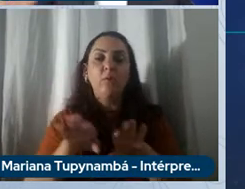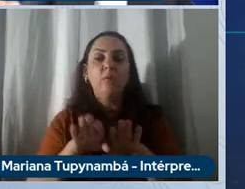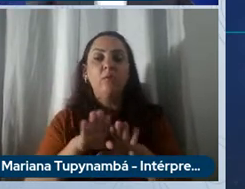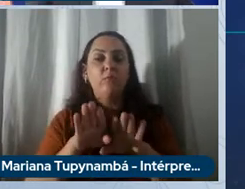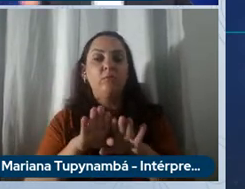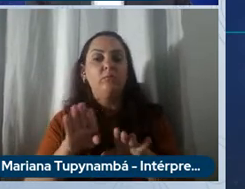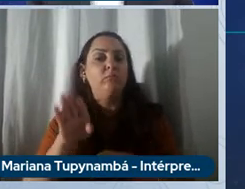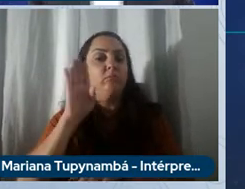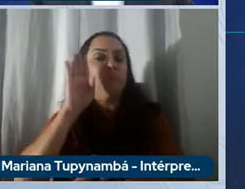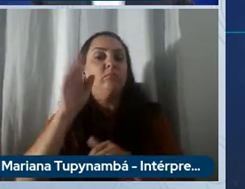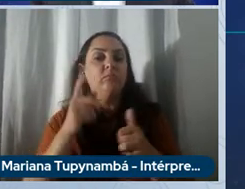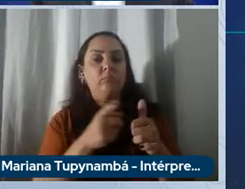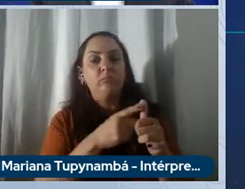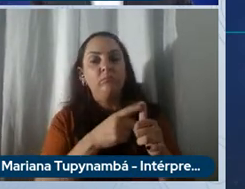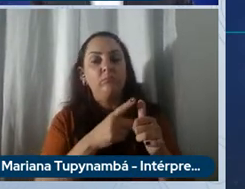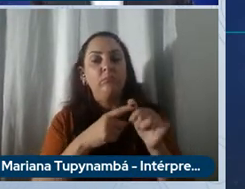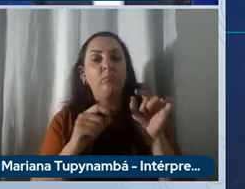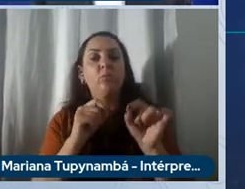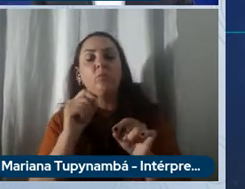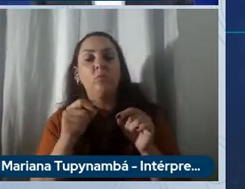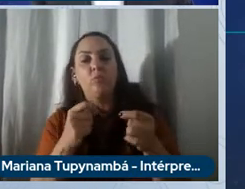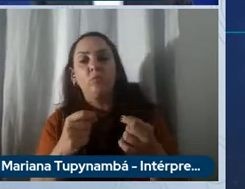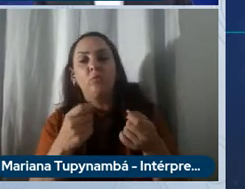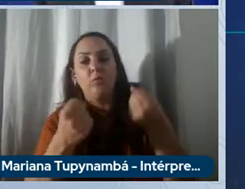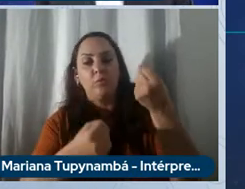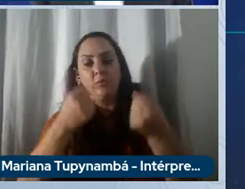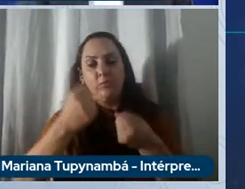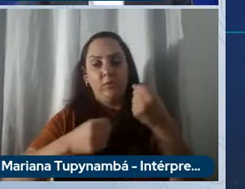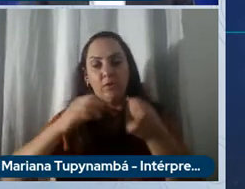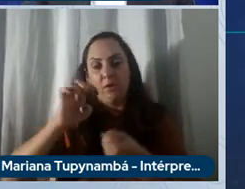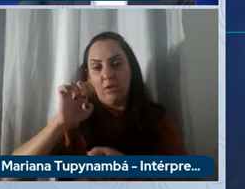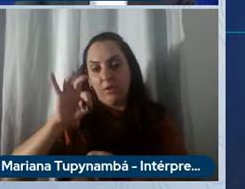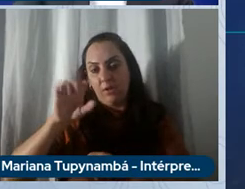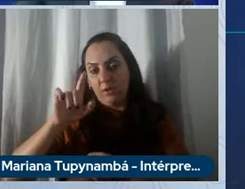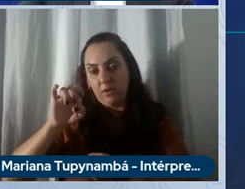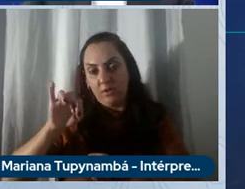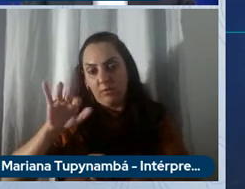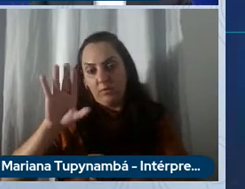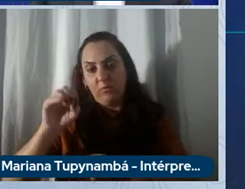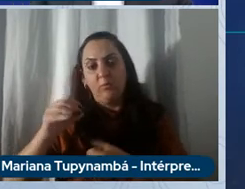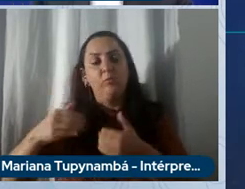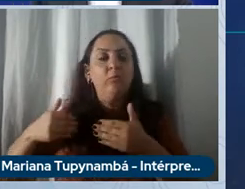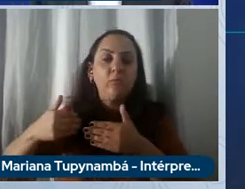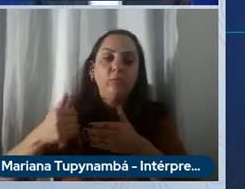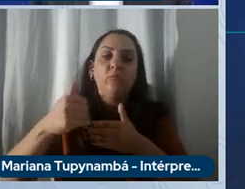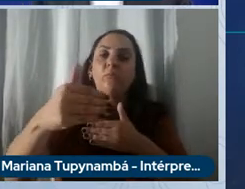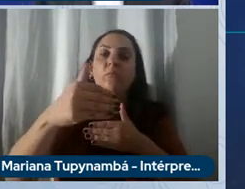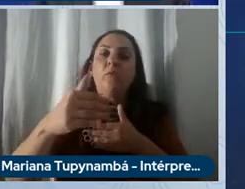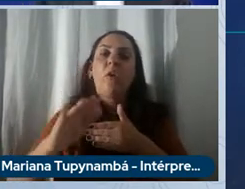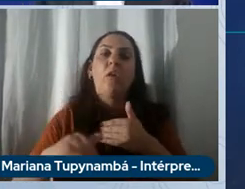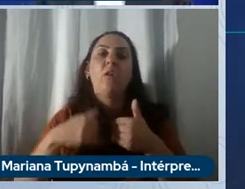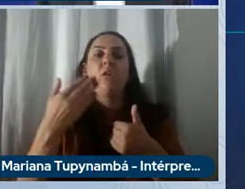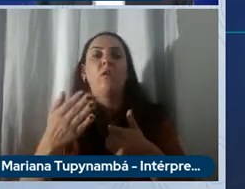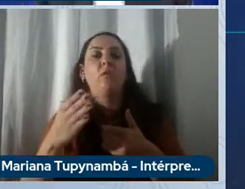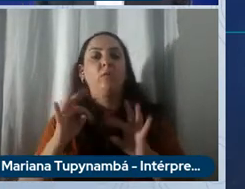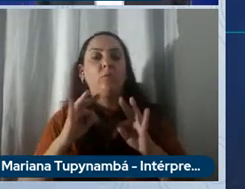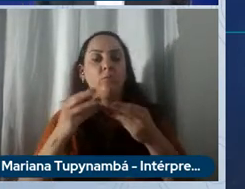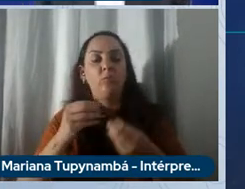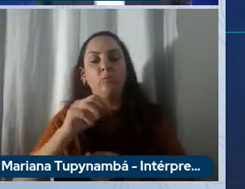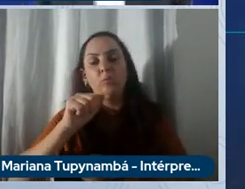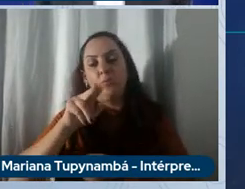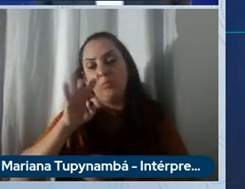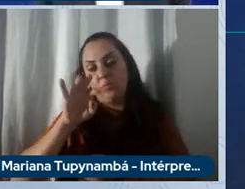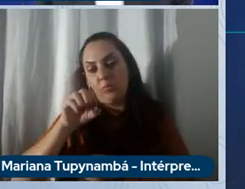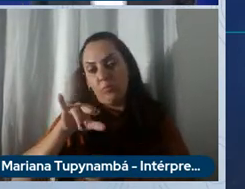na próxima onda que é de veículos elétricos queremos avançar rapidamente na direção autônoma queremos